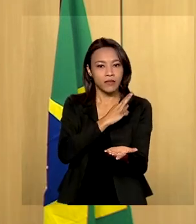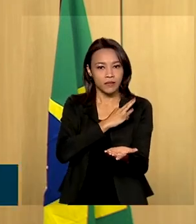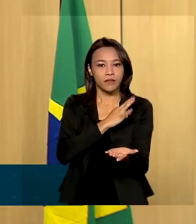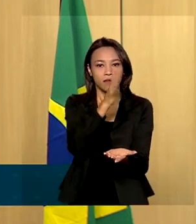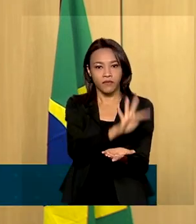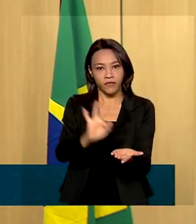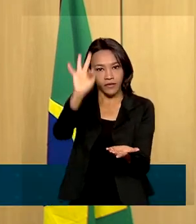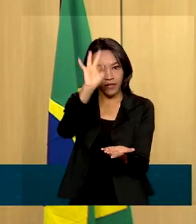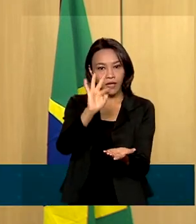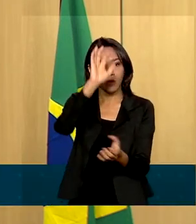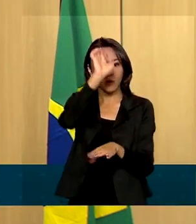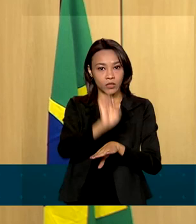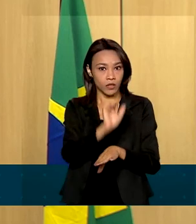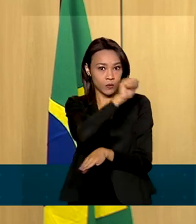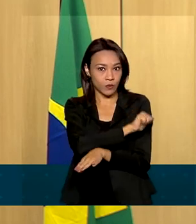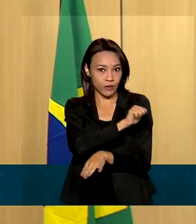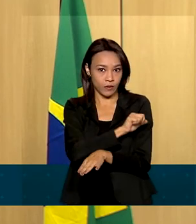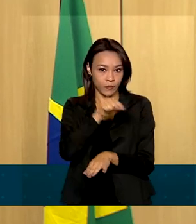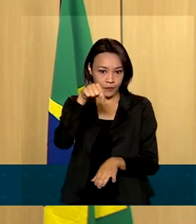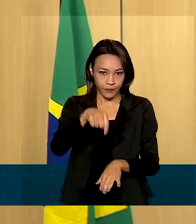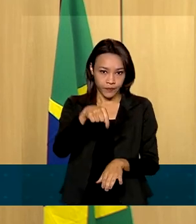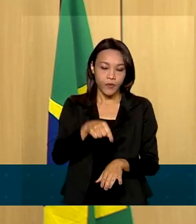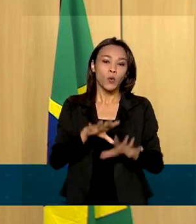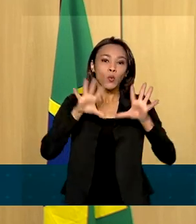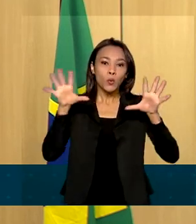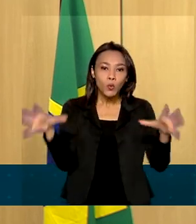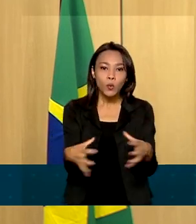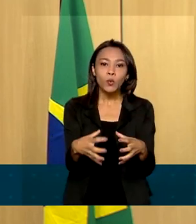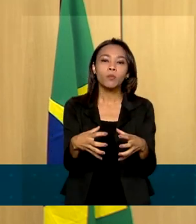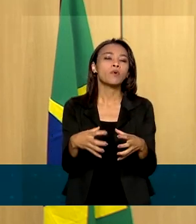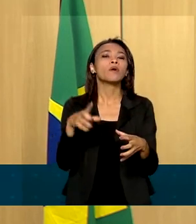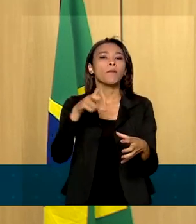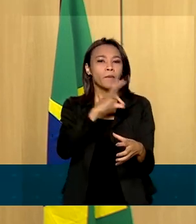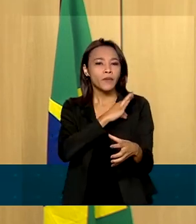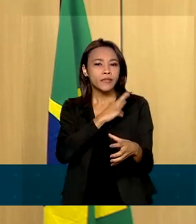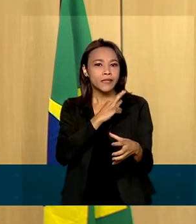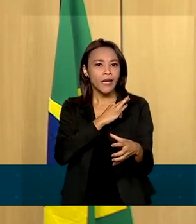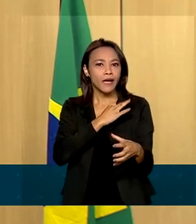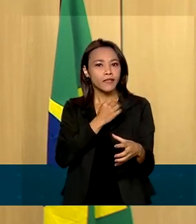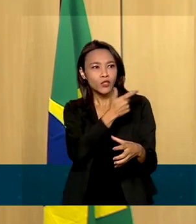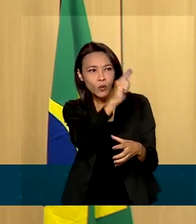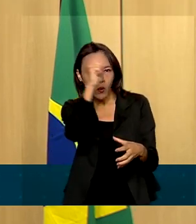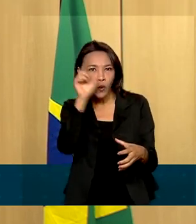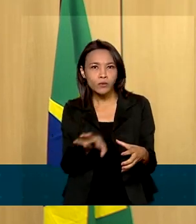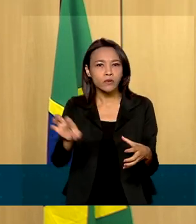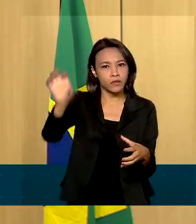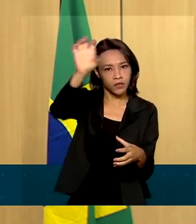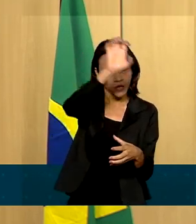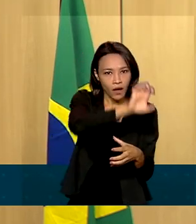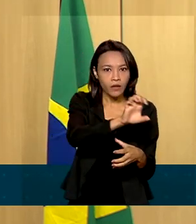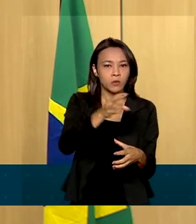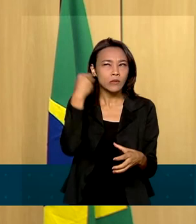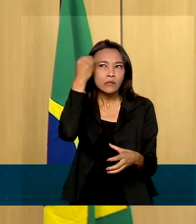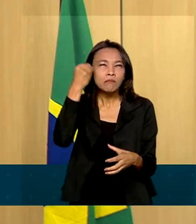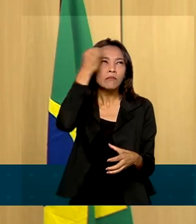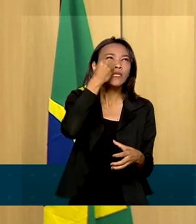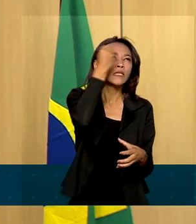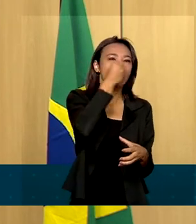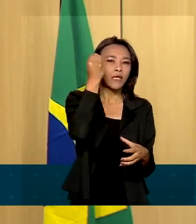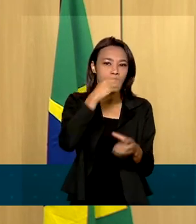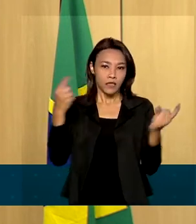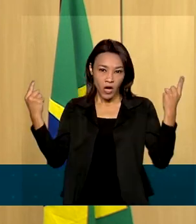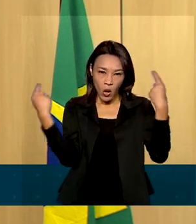da Polícia Federal do Rio de Janeiro. A equipe deve contar com policiais de outros estados com experiência no